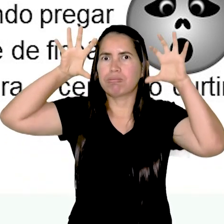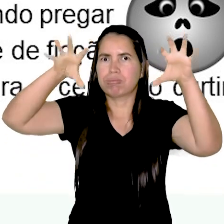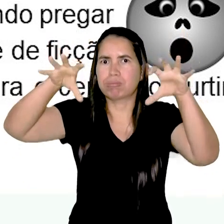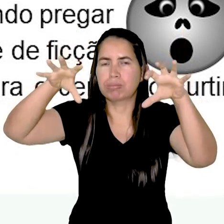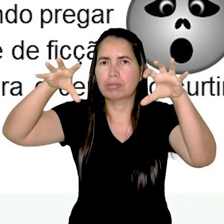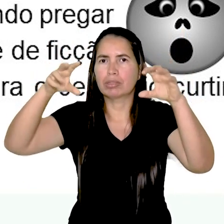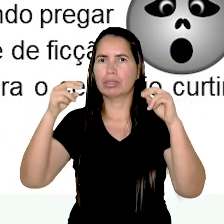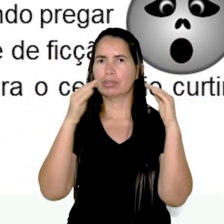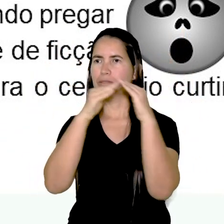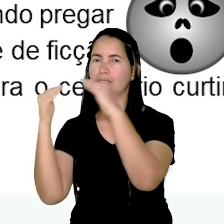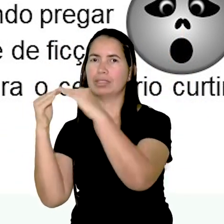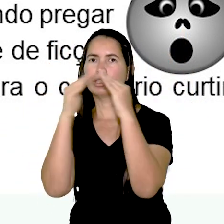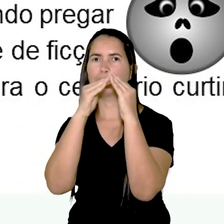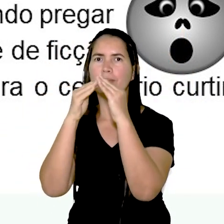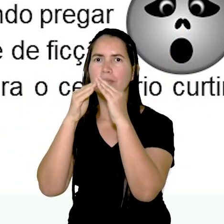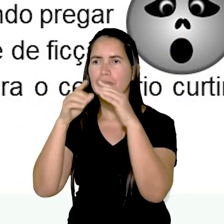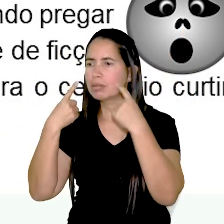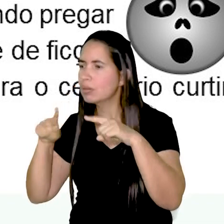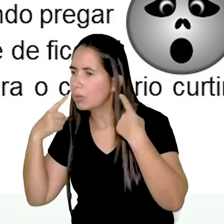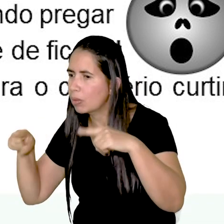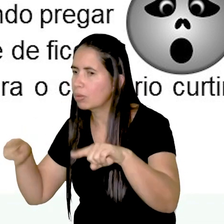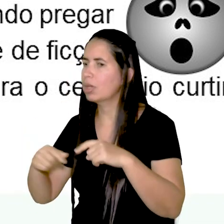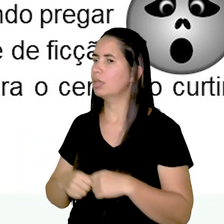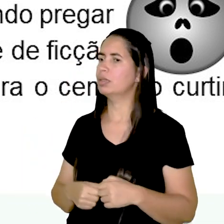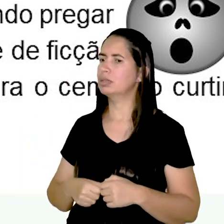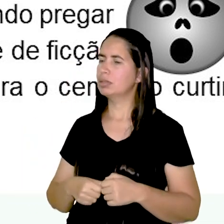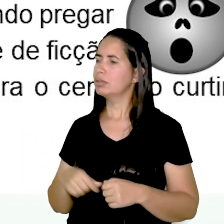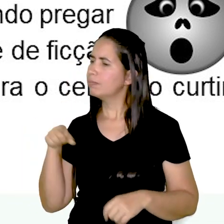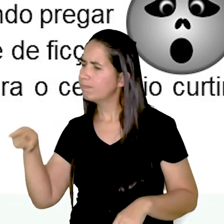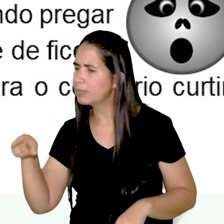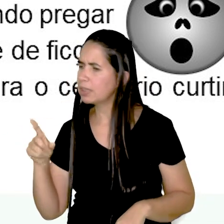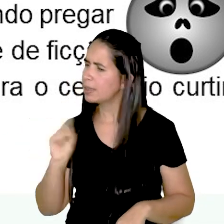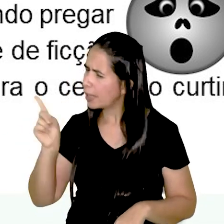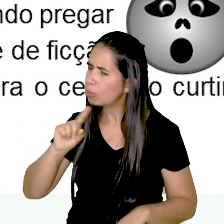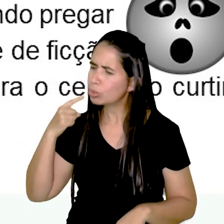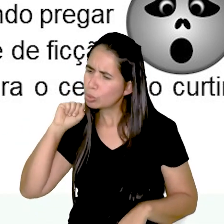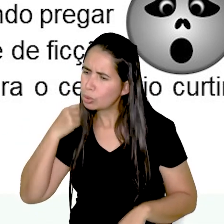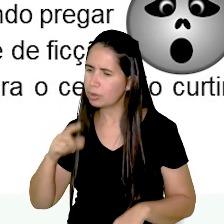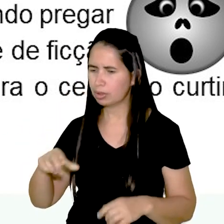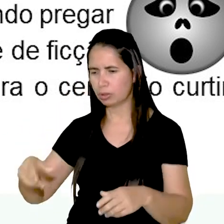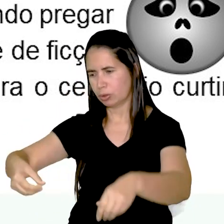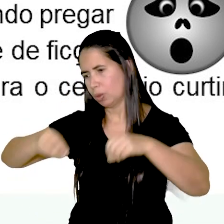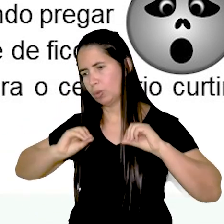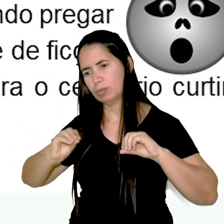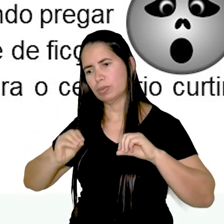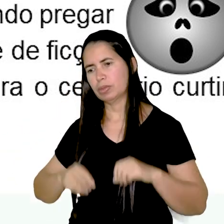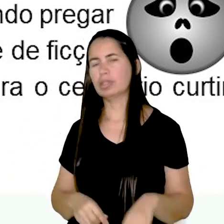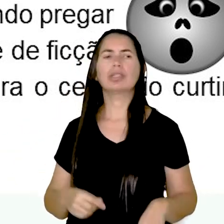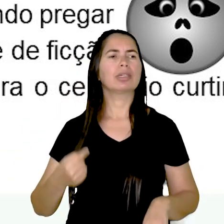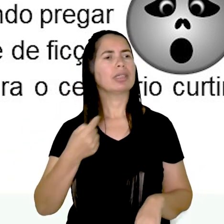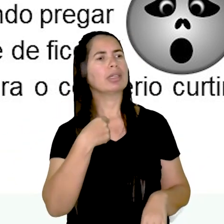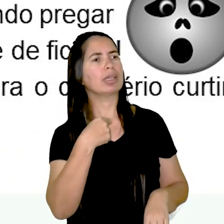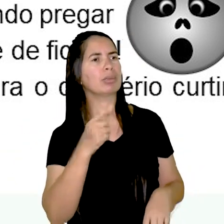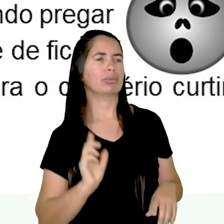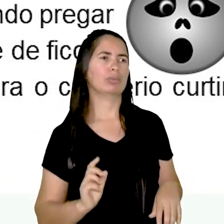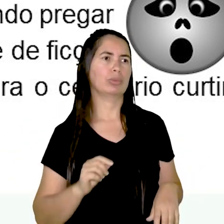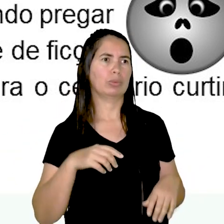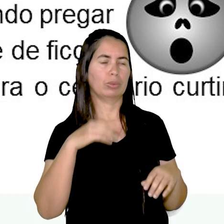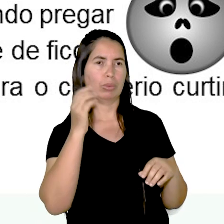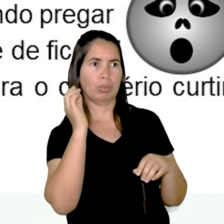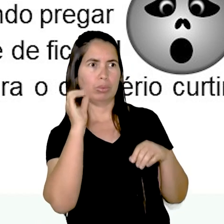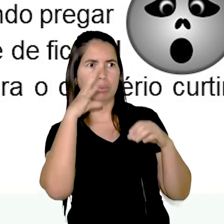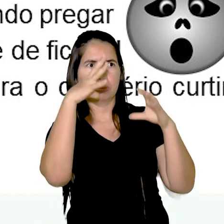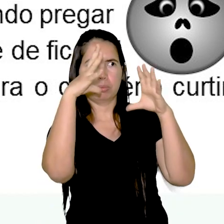levei a maior bronca. Luizinho, não suje o lençol. Ô meu! E eu, lá no escuro do cinema,